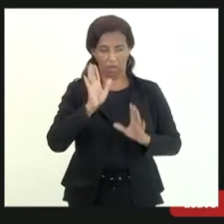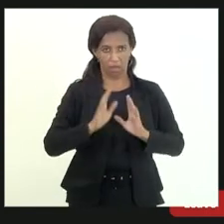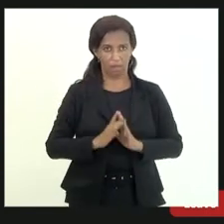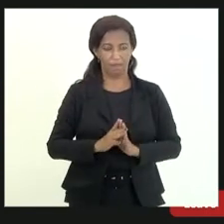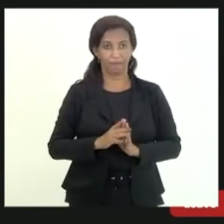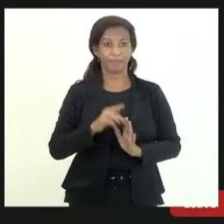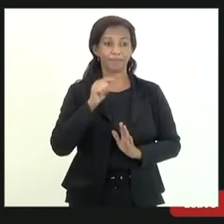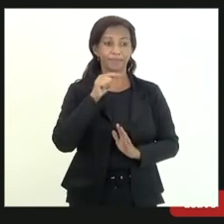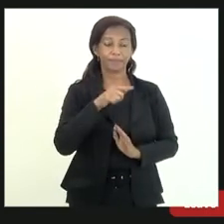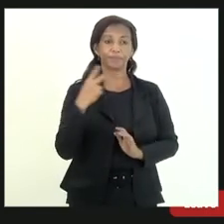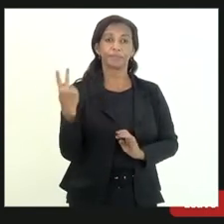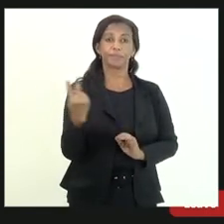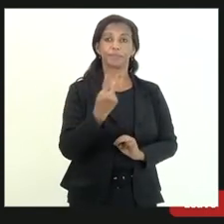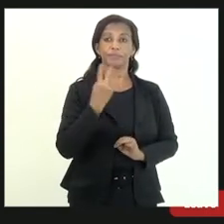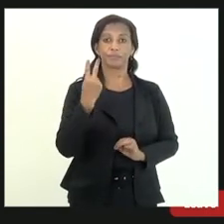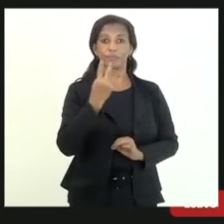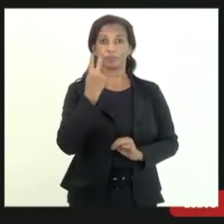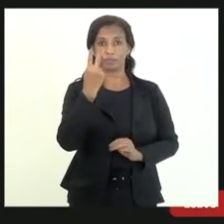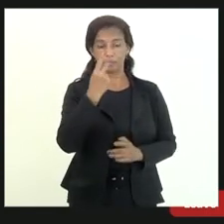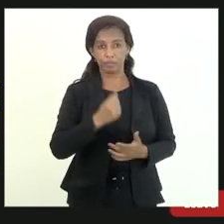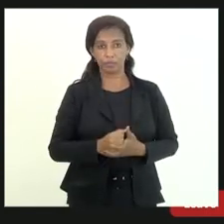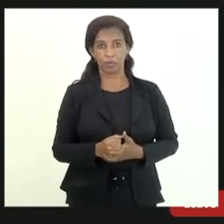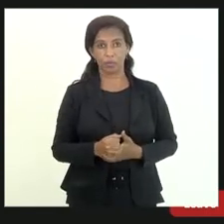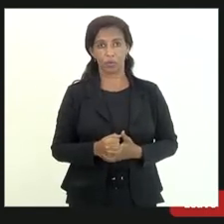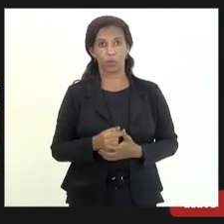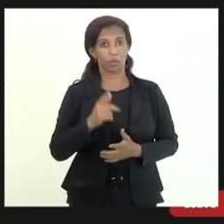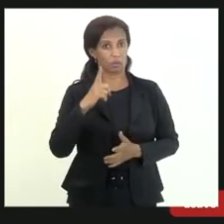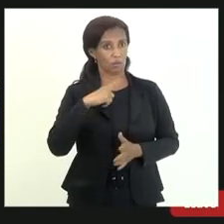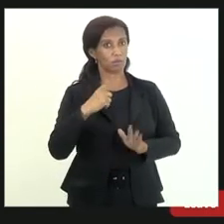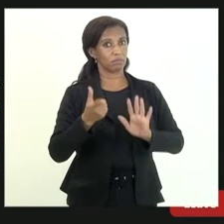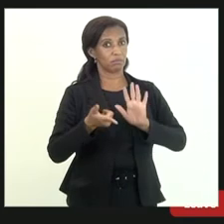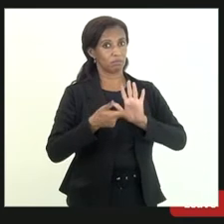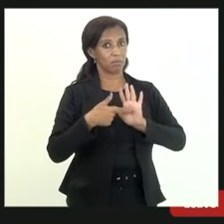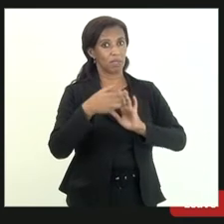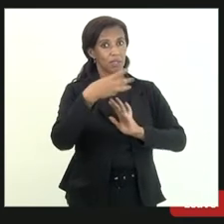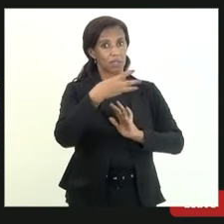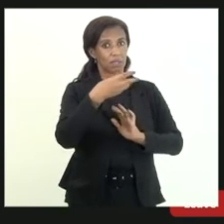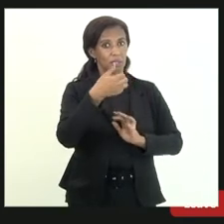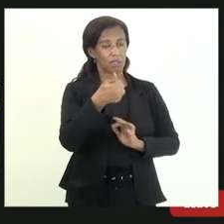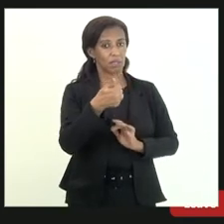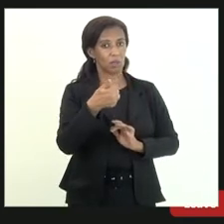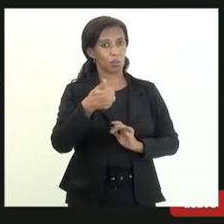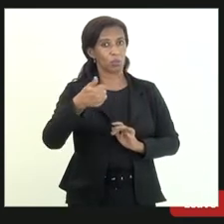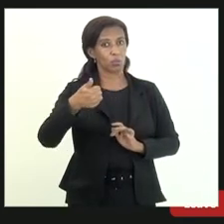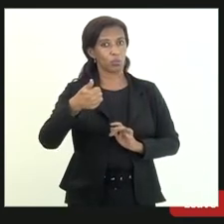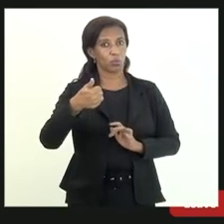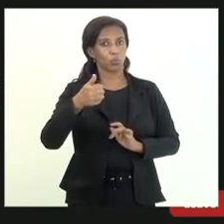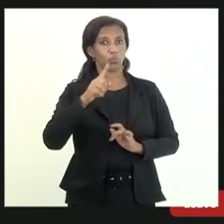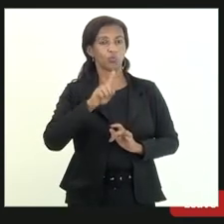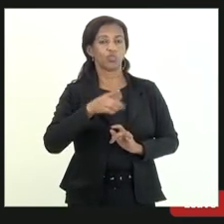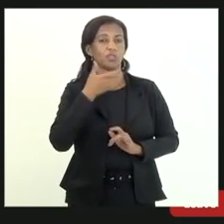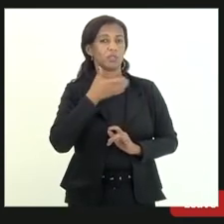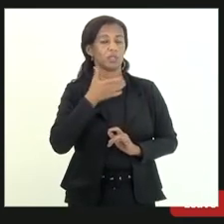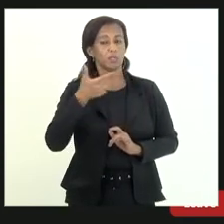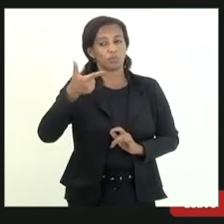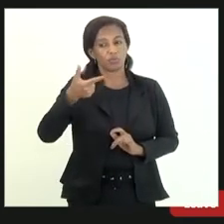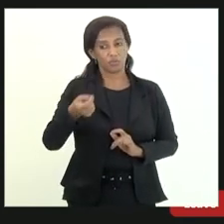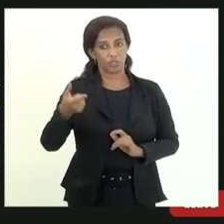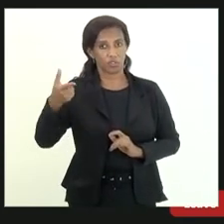considerando o valor que nós localizamos em 31 de 12 de 2020 que é o valor que a gente